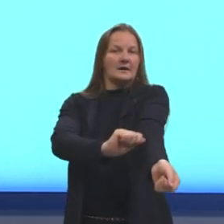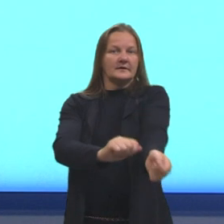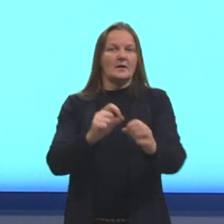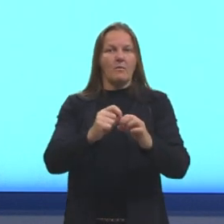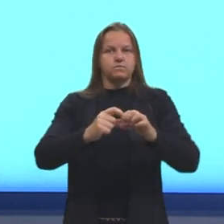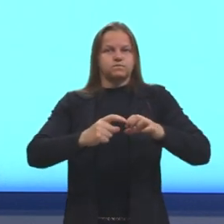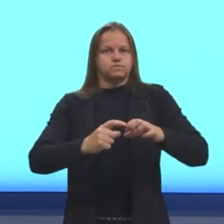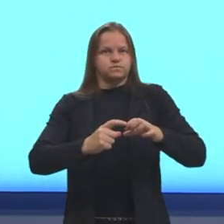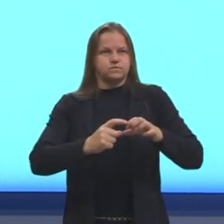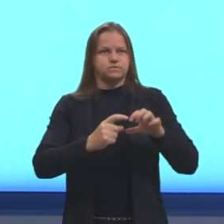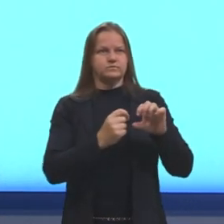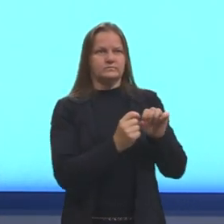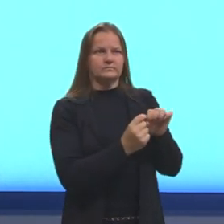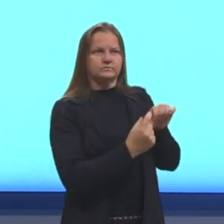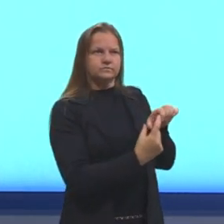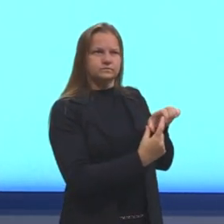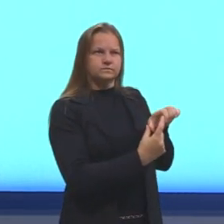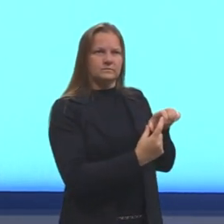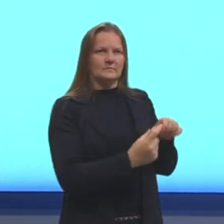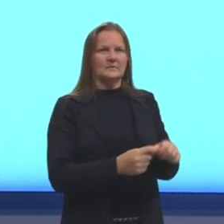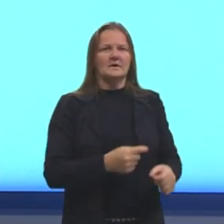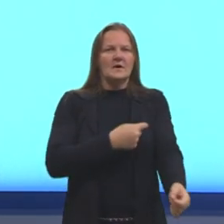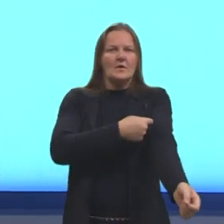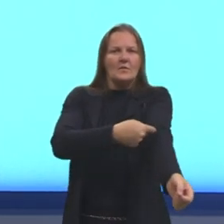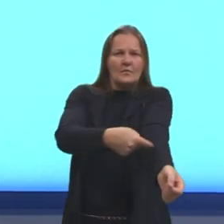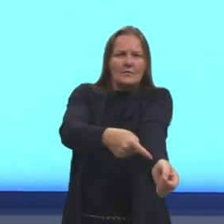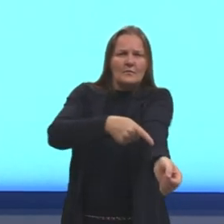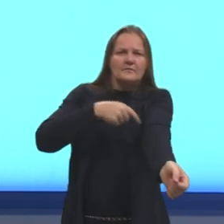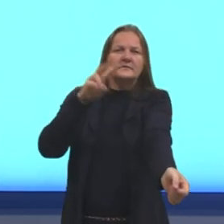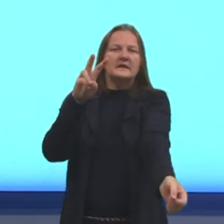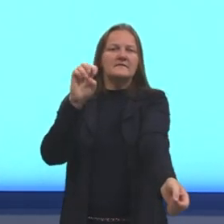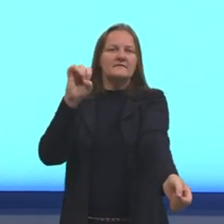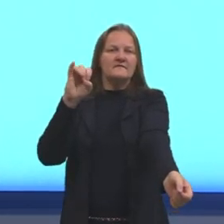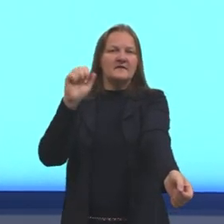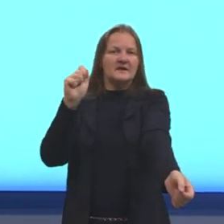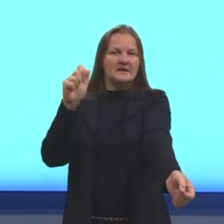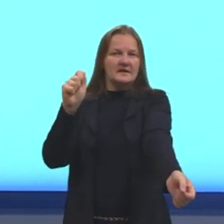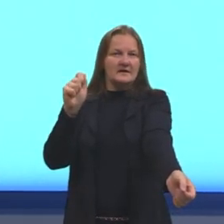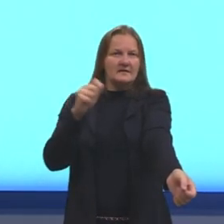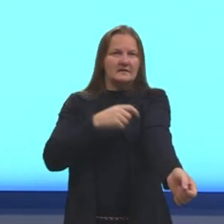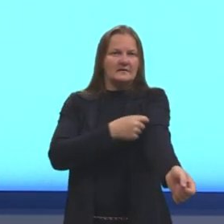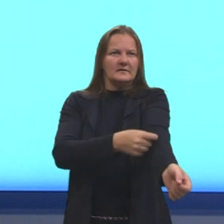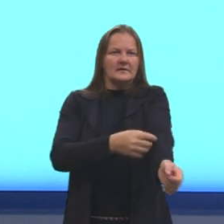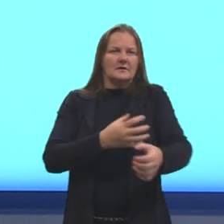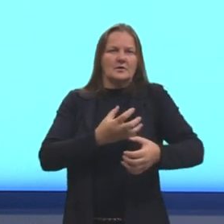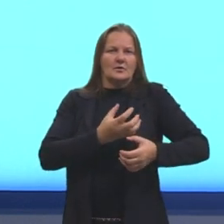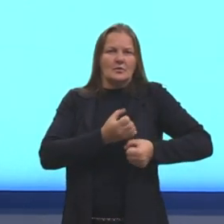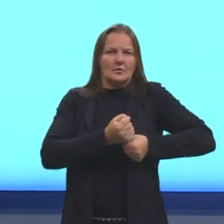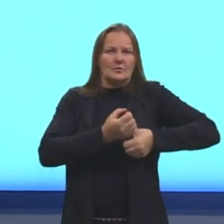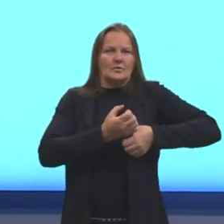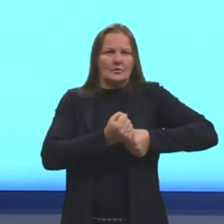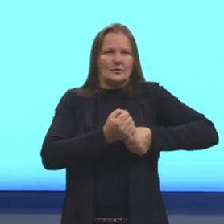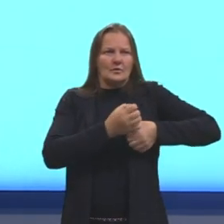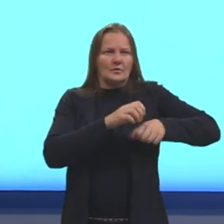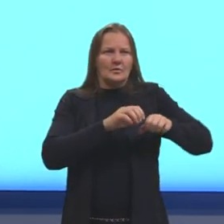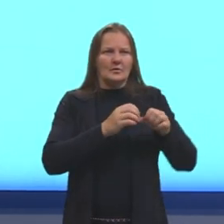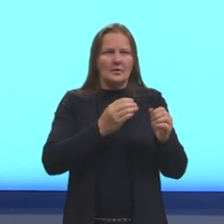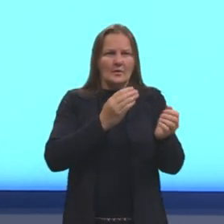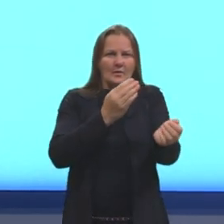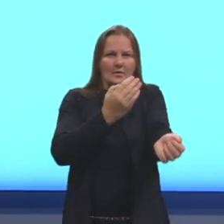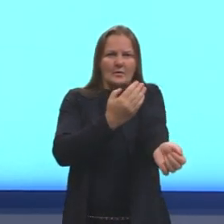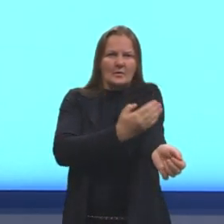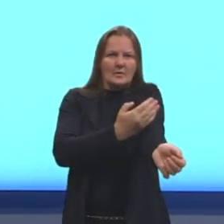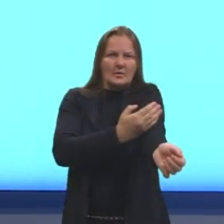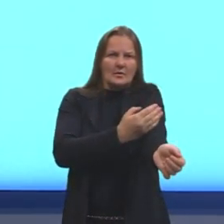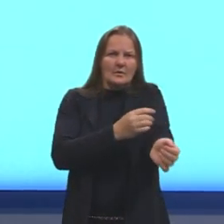Aqui, uma veia, né? Que ela se caracteriza também por essas válvulas, tá? Que vão impedir o